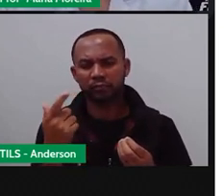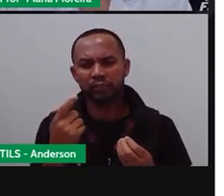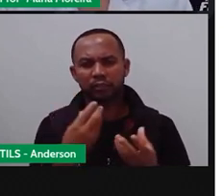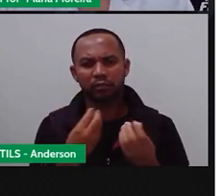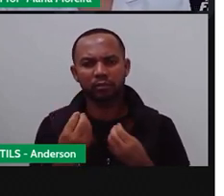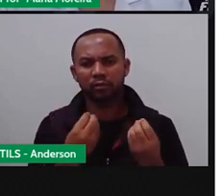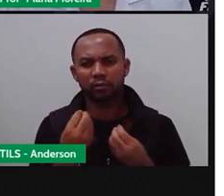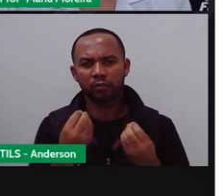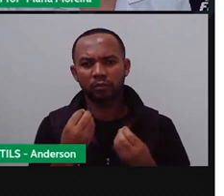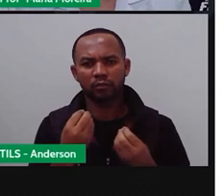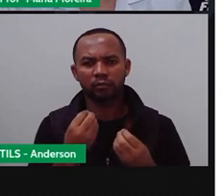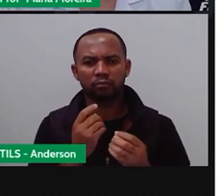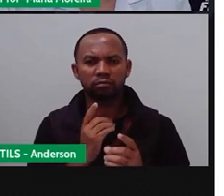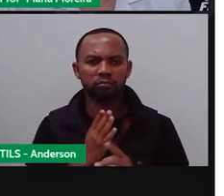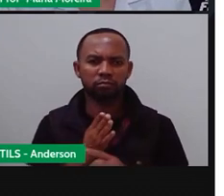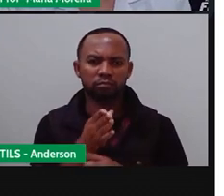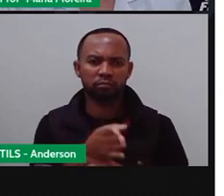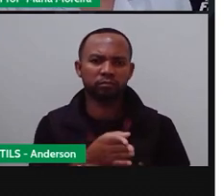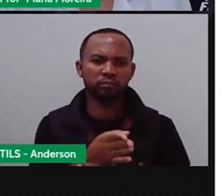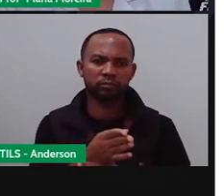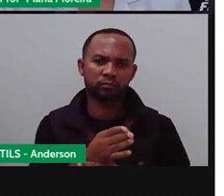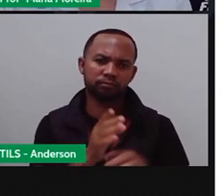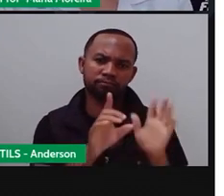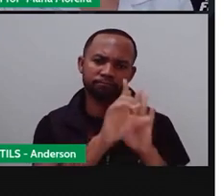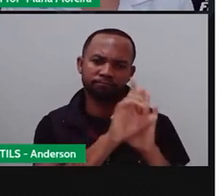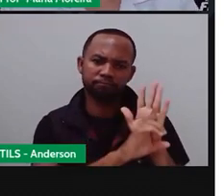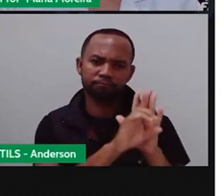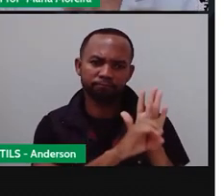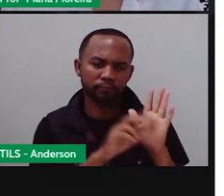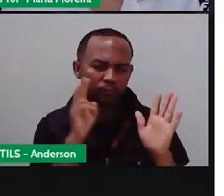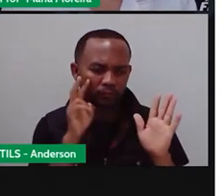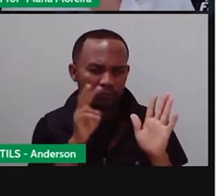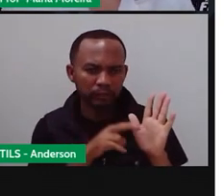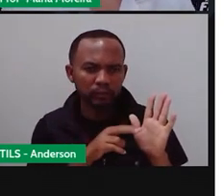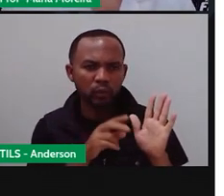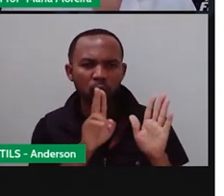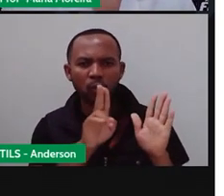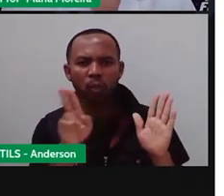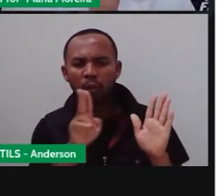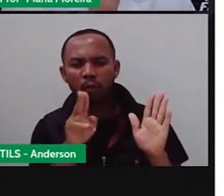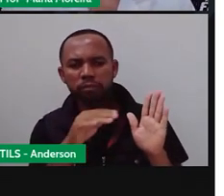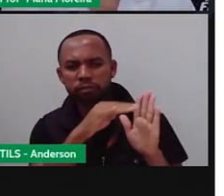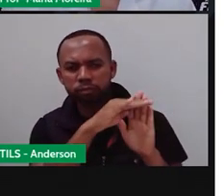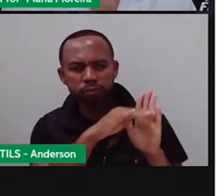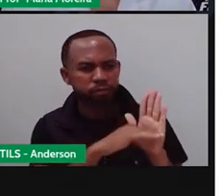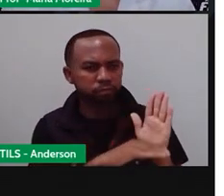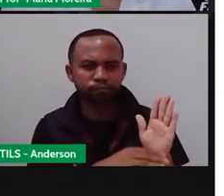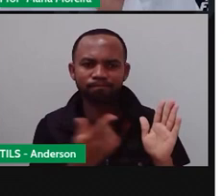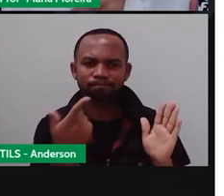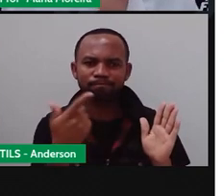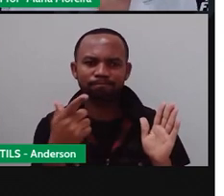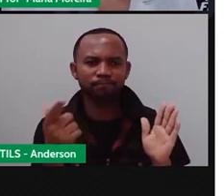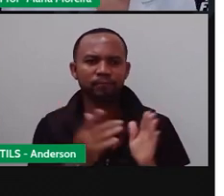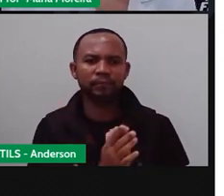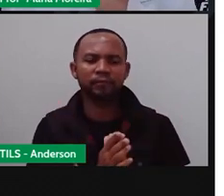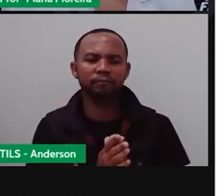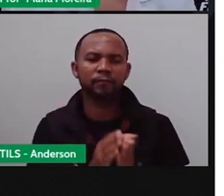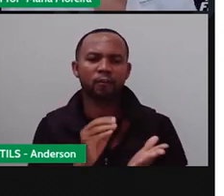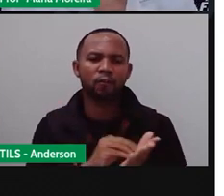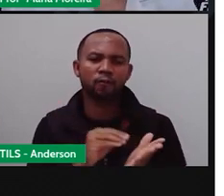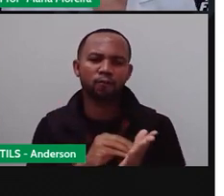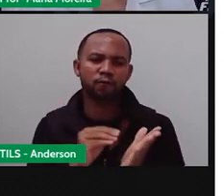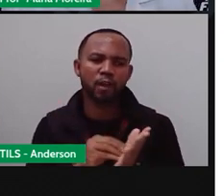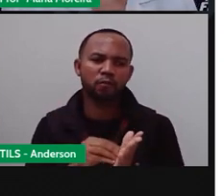possibilidade de entrarem dentro dessa lista vermelha. Então, existem inúmeros animais que foram extintos, né, e que ainda não